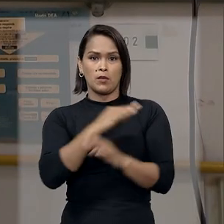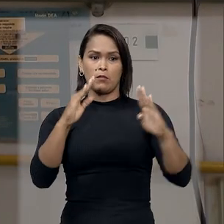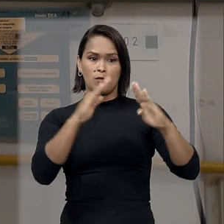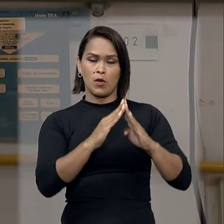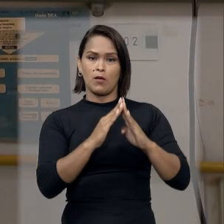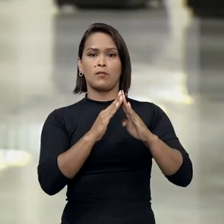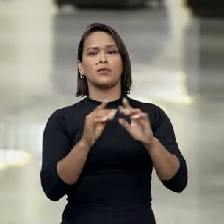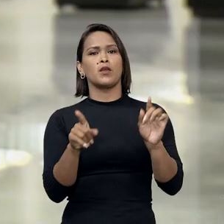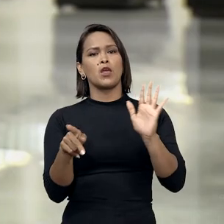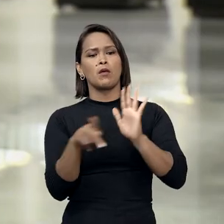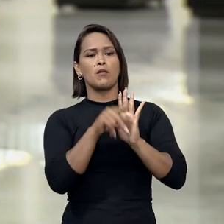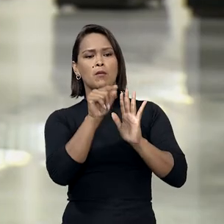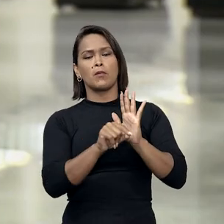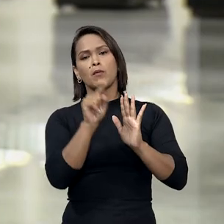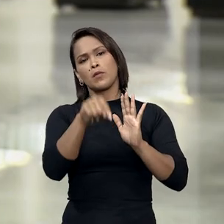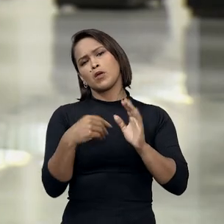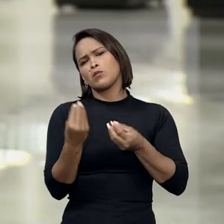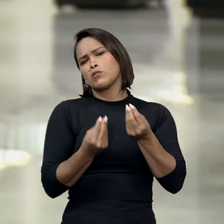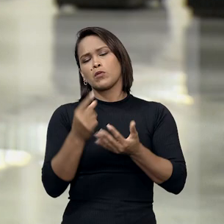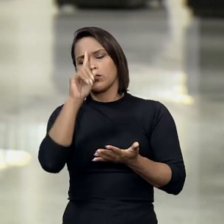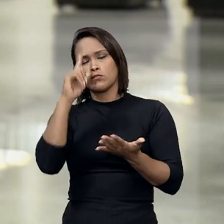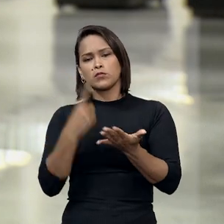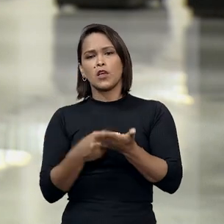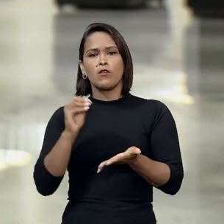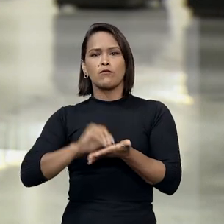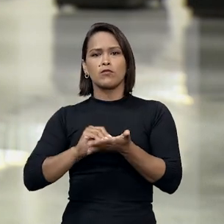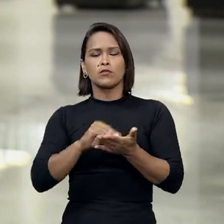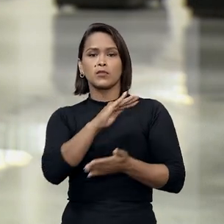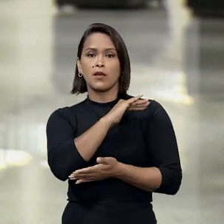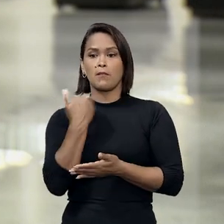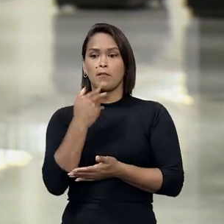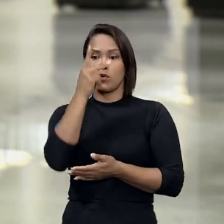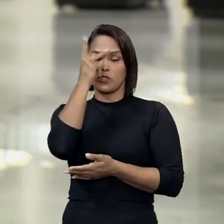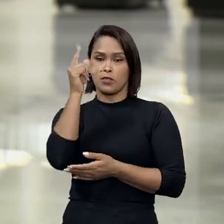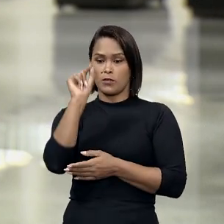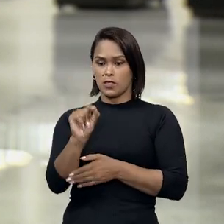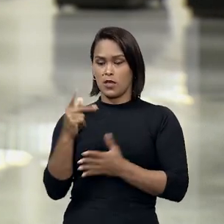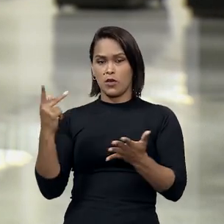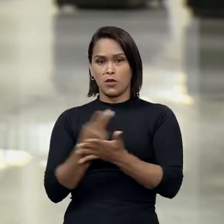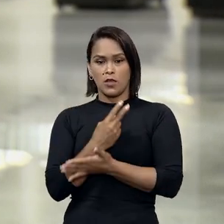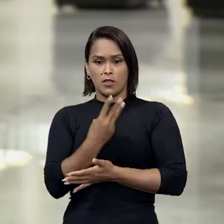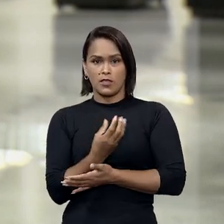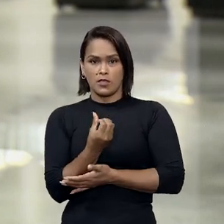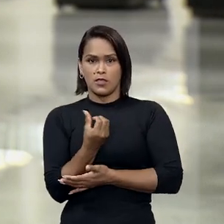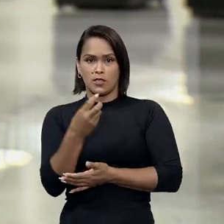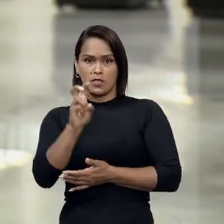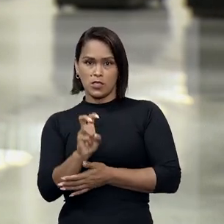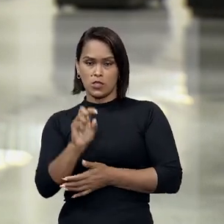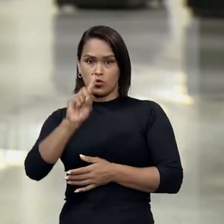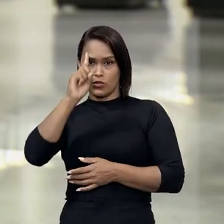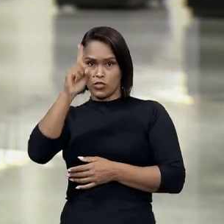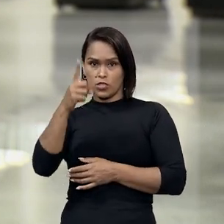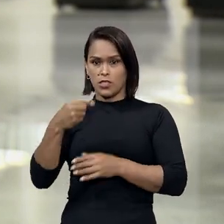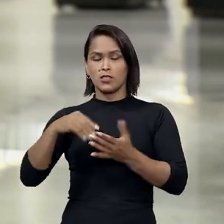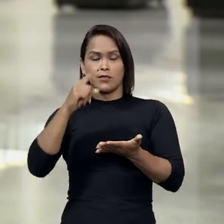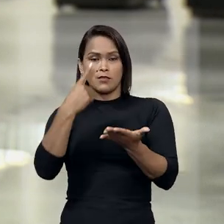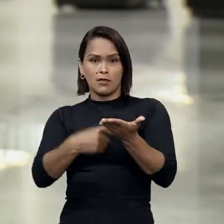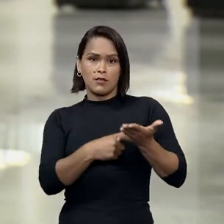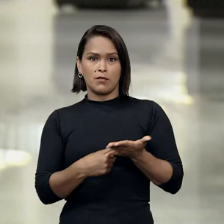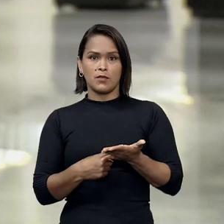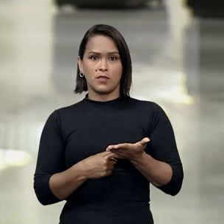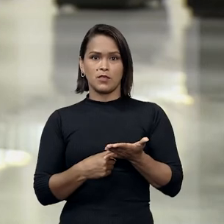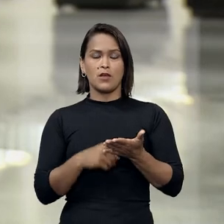chamada home care. Como a decisão não foi cumprida até a morte da paciente, ocorrida após 365 dias da determinação,